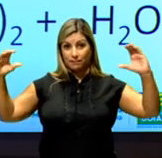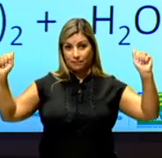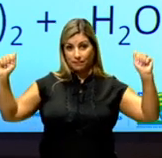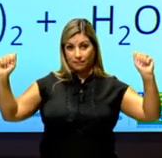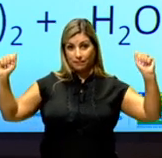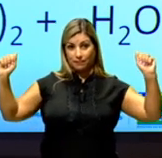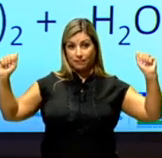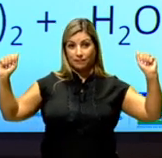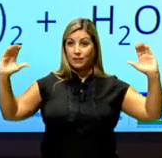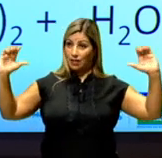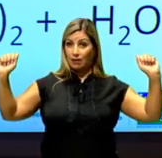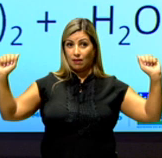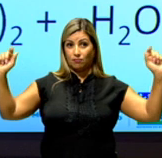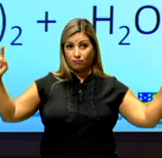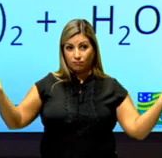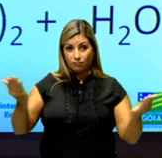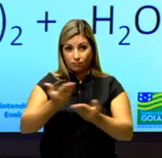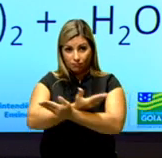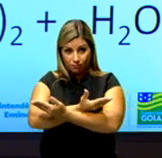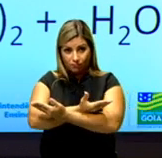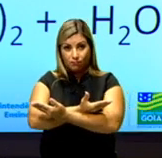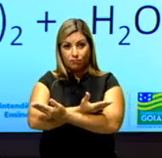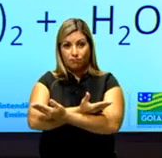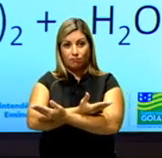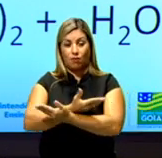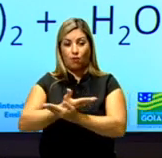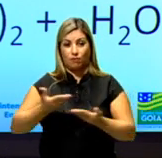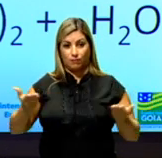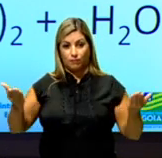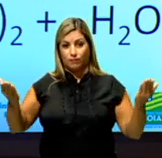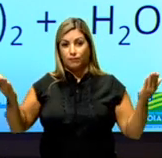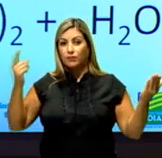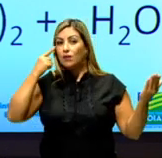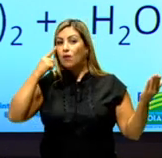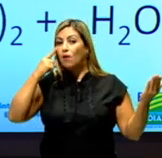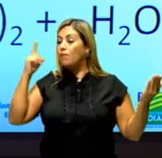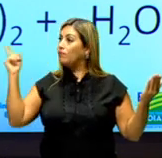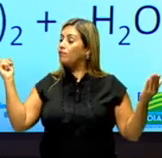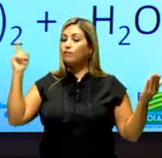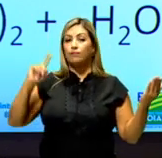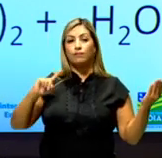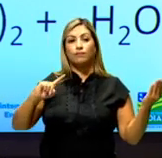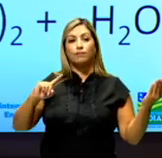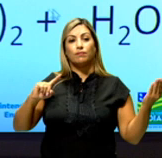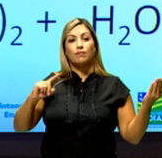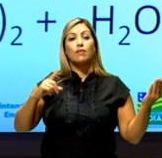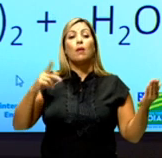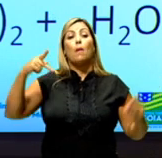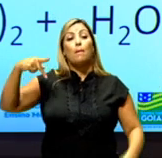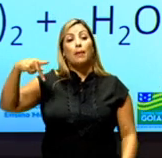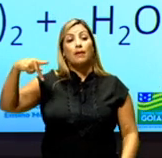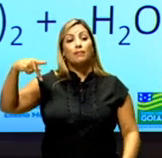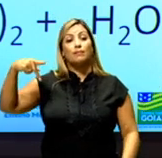Vou inverter os índices. Invertemos aí os índices. Vou agora para o P. Aqui tem